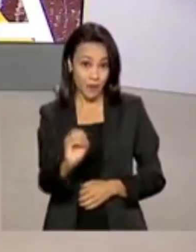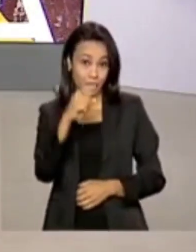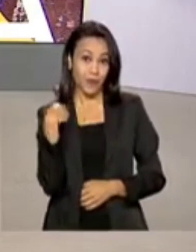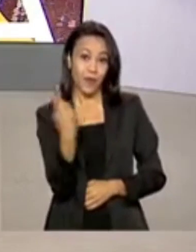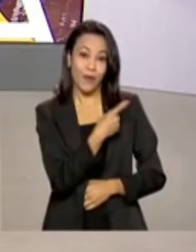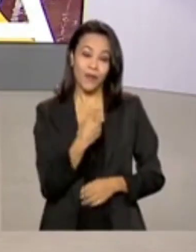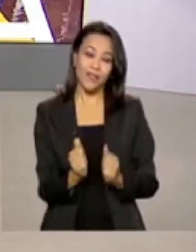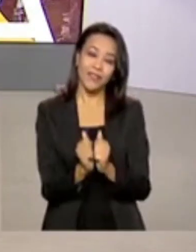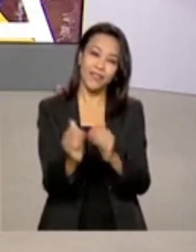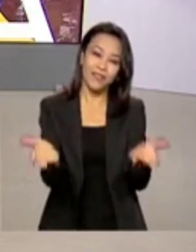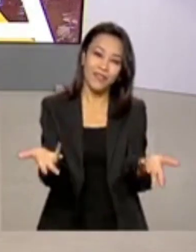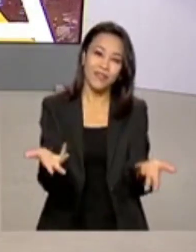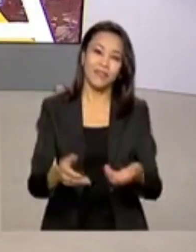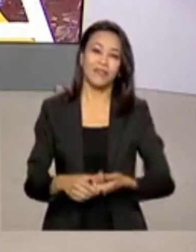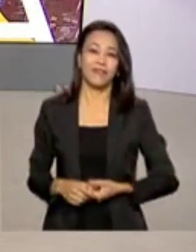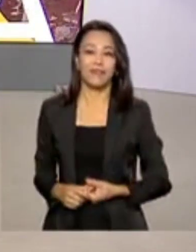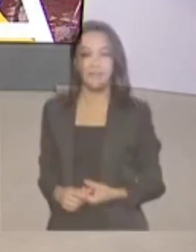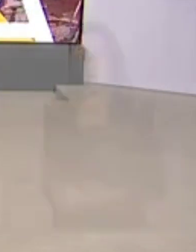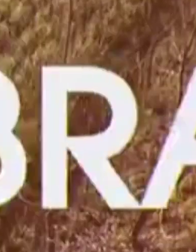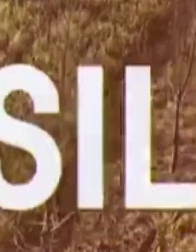o Brasil em Dia já está no ar.